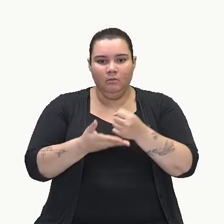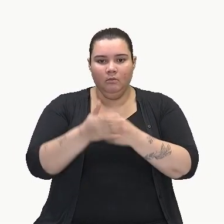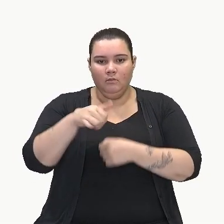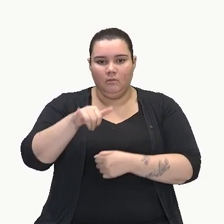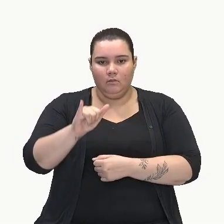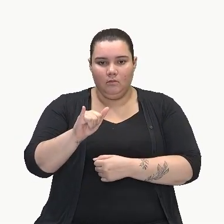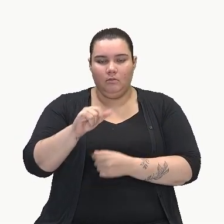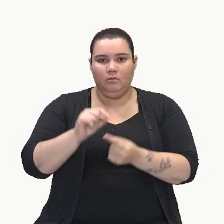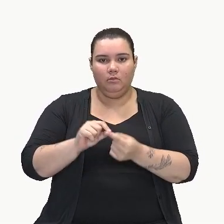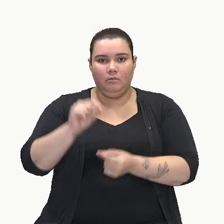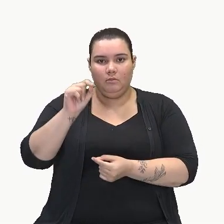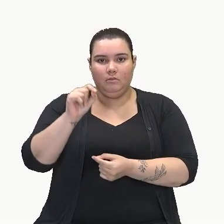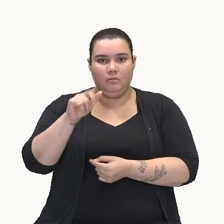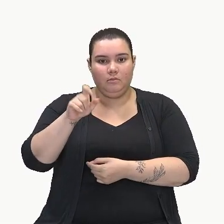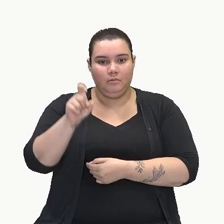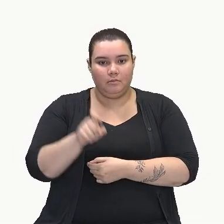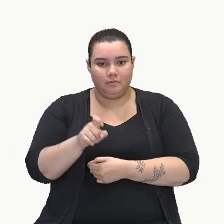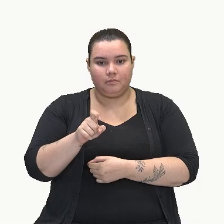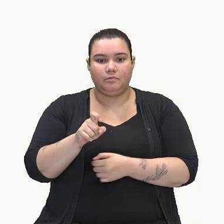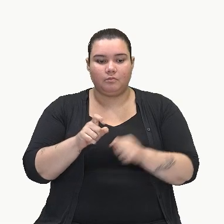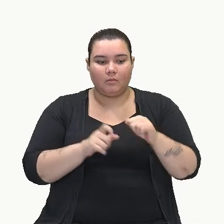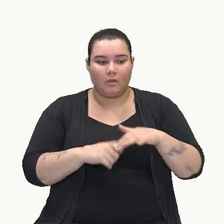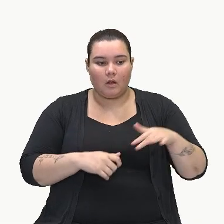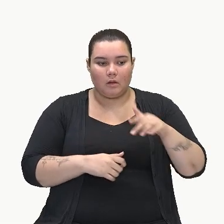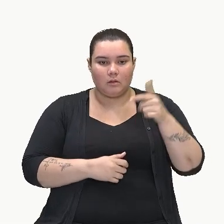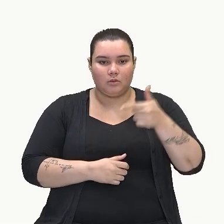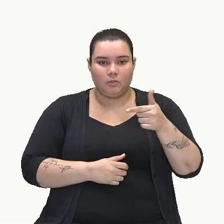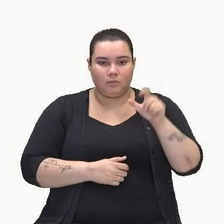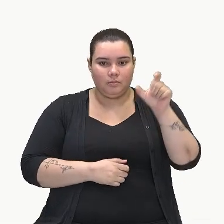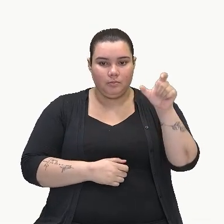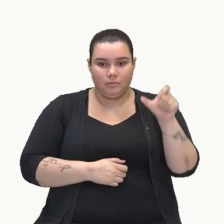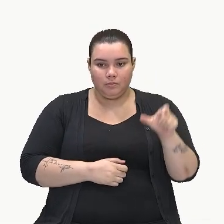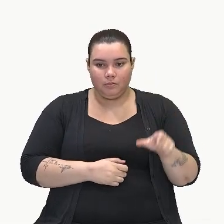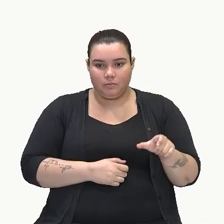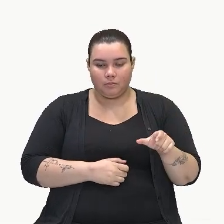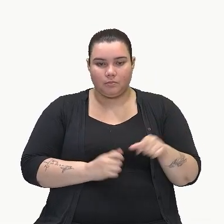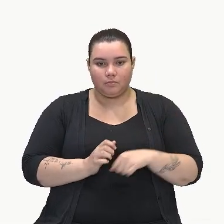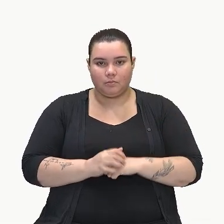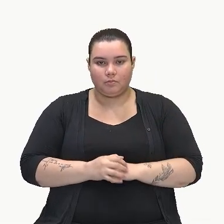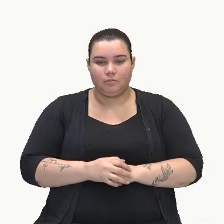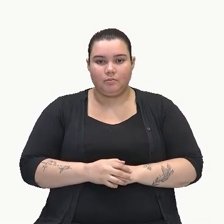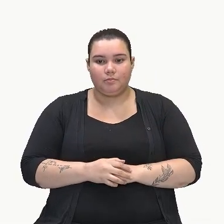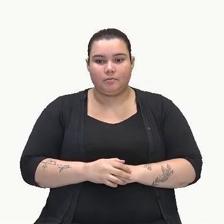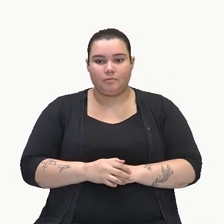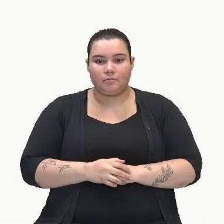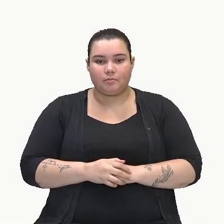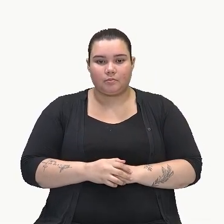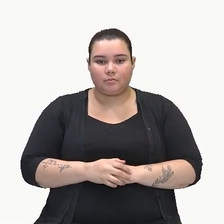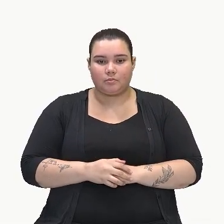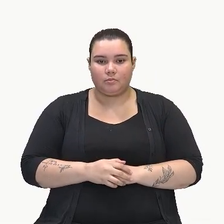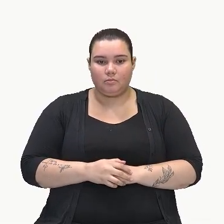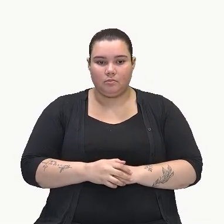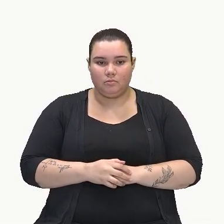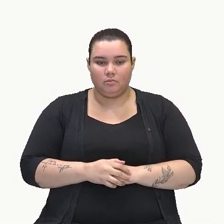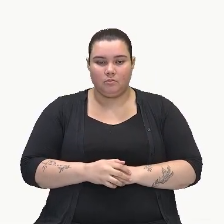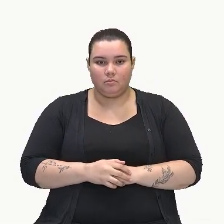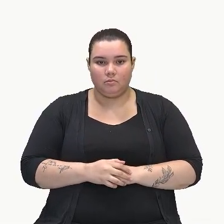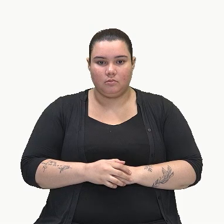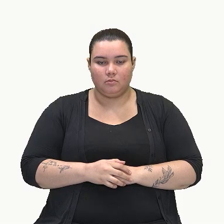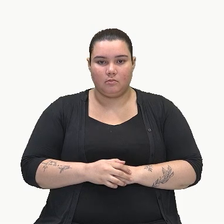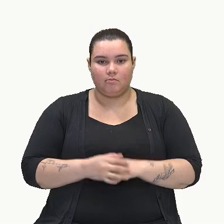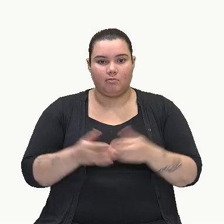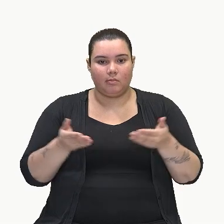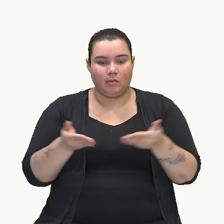minha altura x. É exatamente a área da minha segunda figura, tá? E agora,